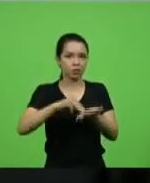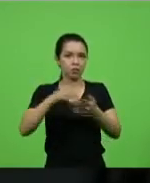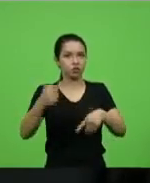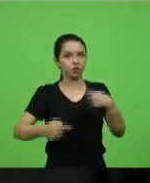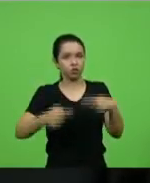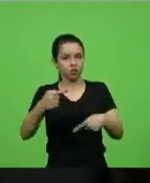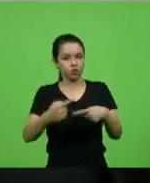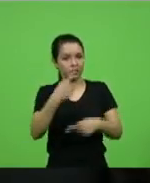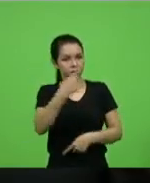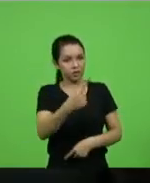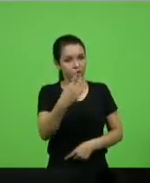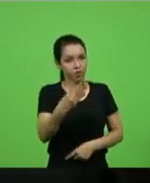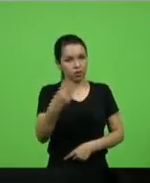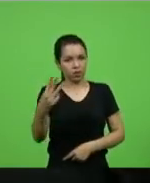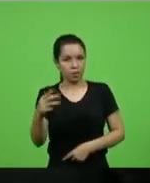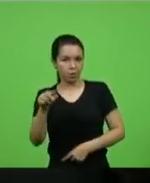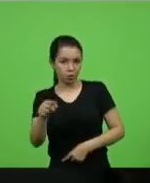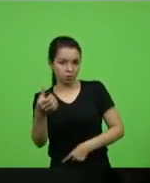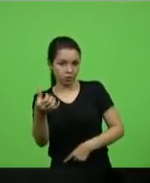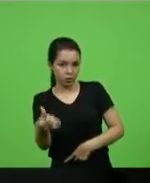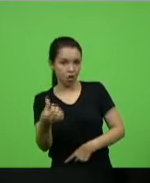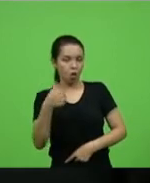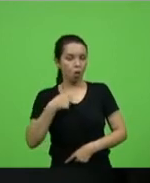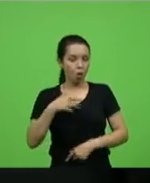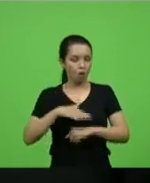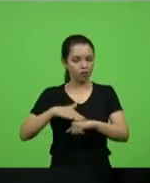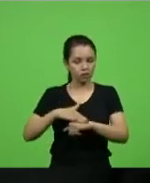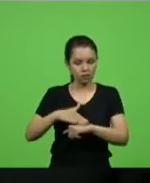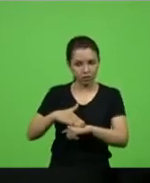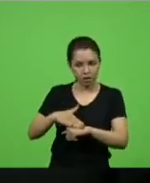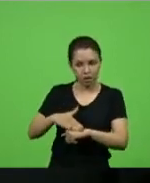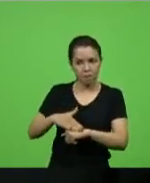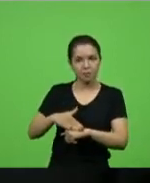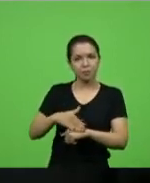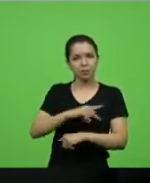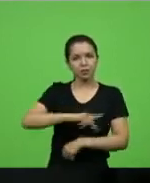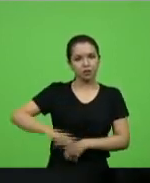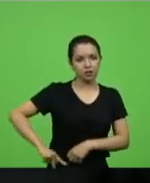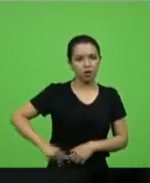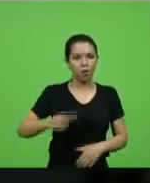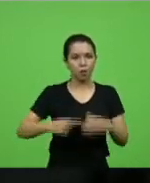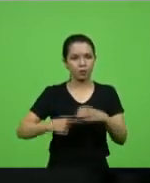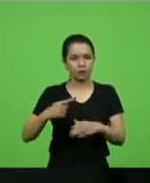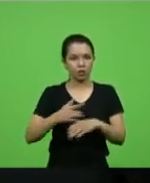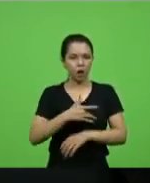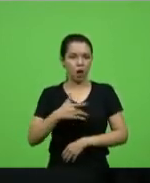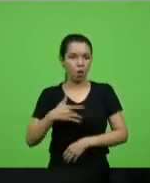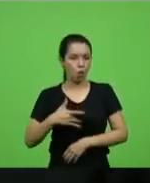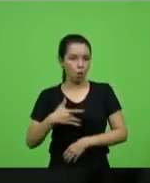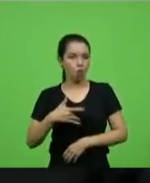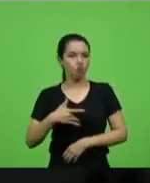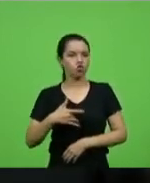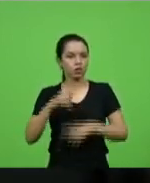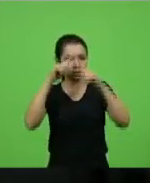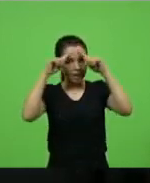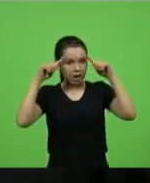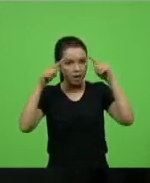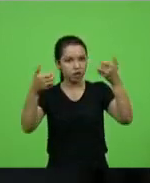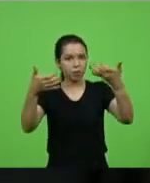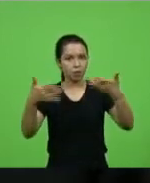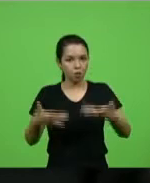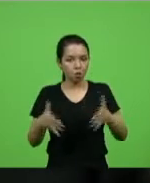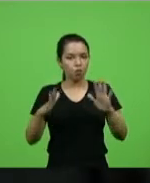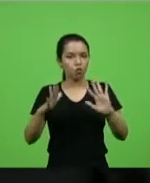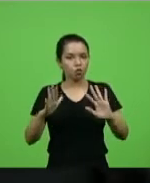que é a 143.6. Conversei com o presidente da Comissão de Saúde, deputado Neodir Sareta, e saiu agora, de um dia para o